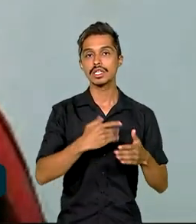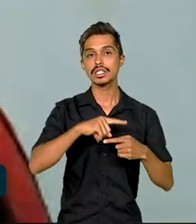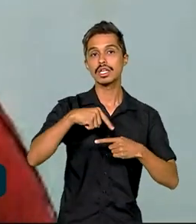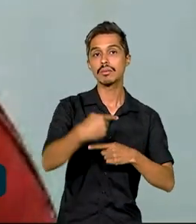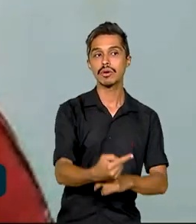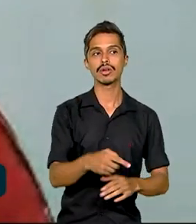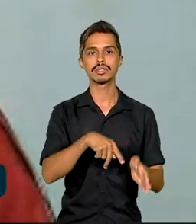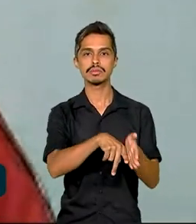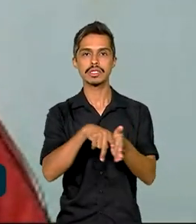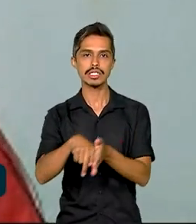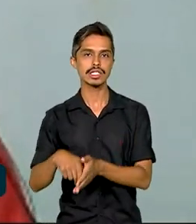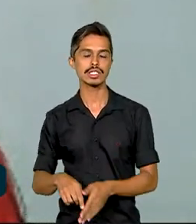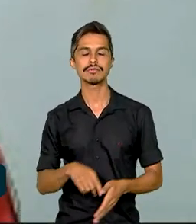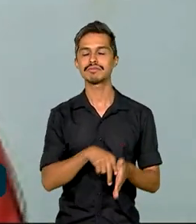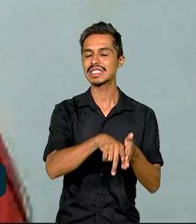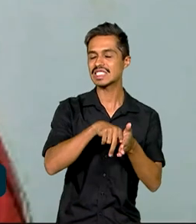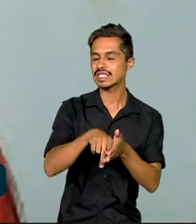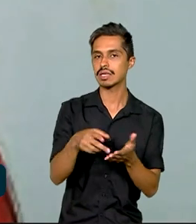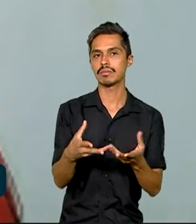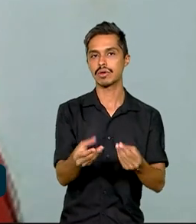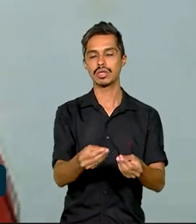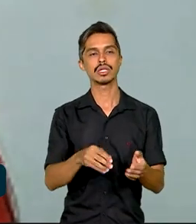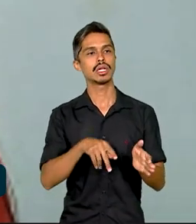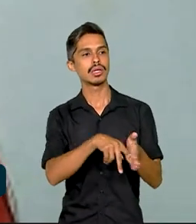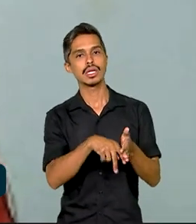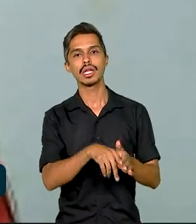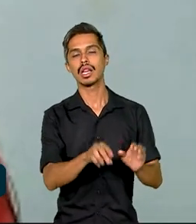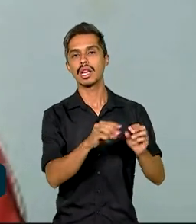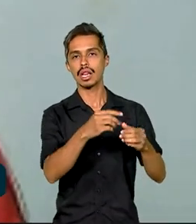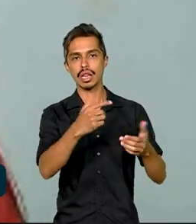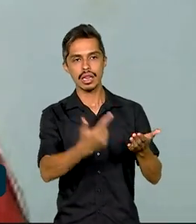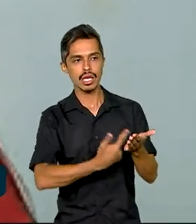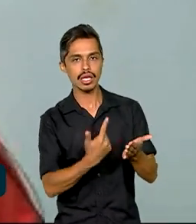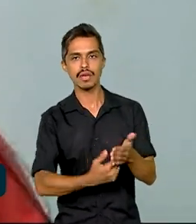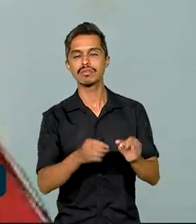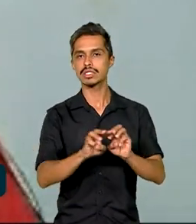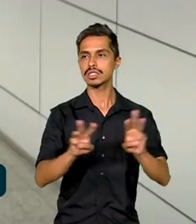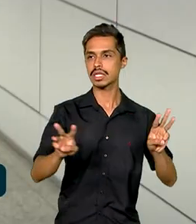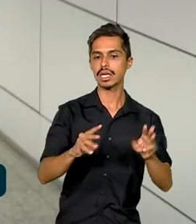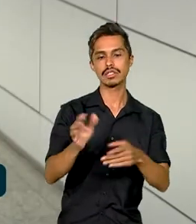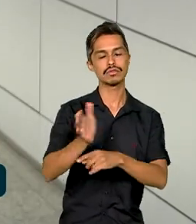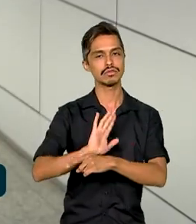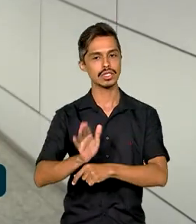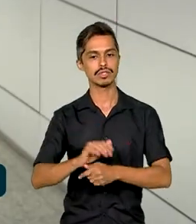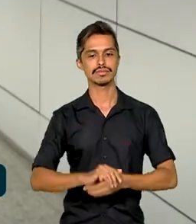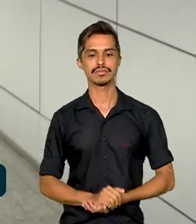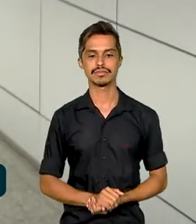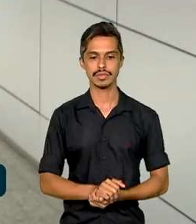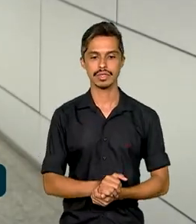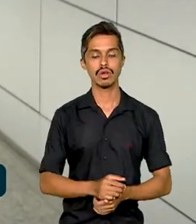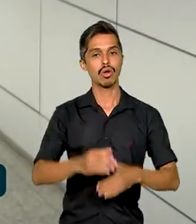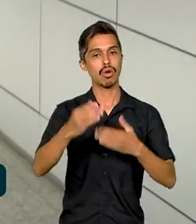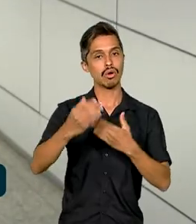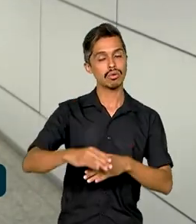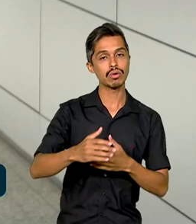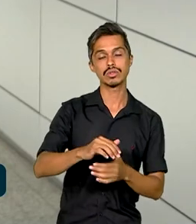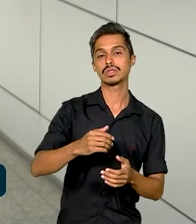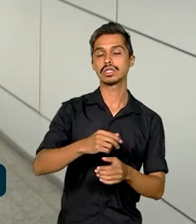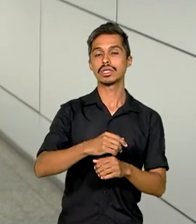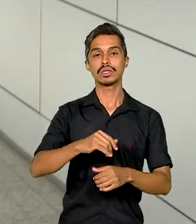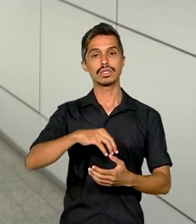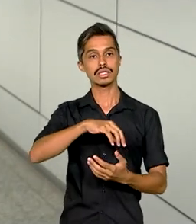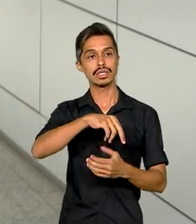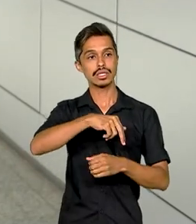pesquisas, muita pesquisa, em livros, sites, vídeos. O concurso internacional de